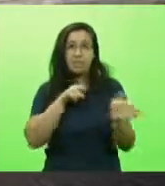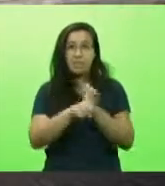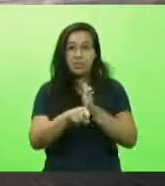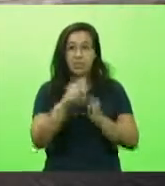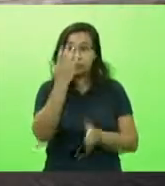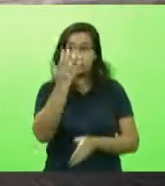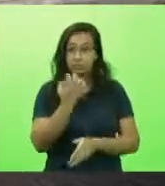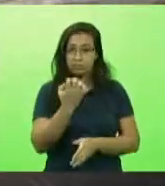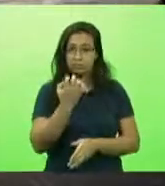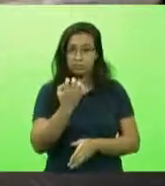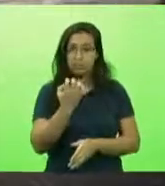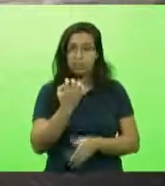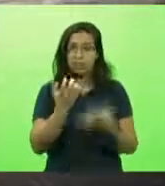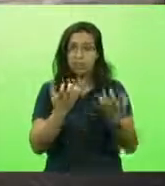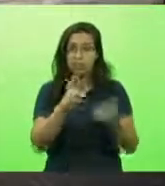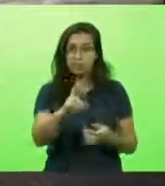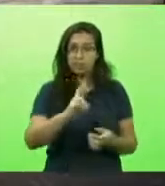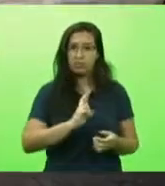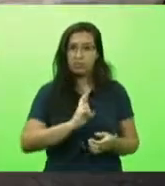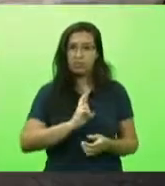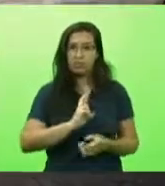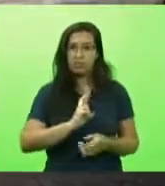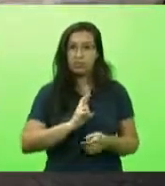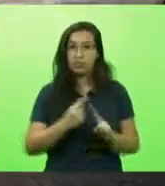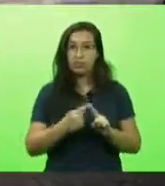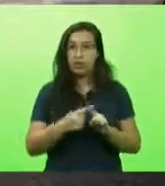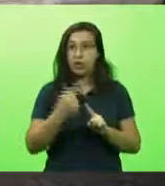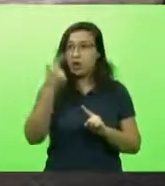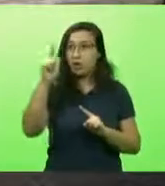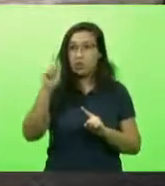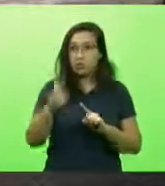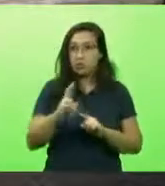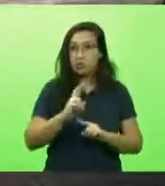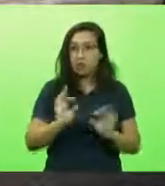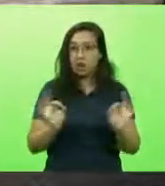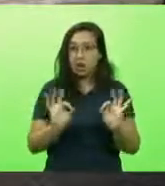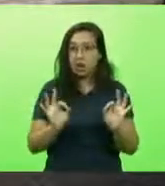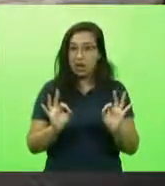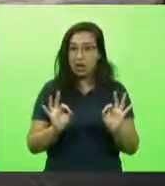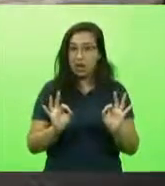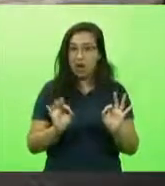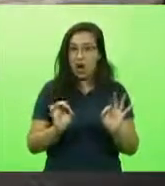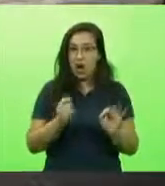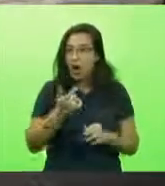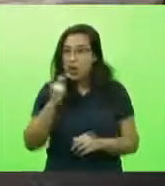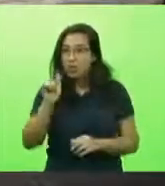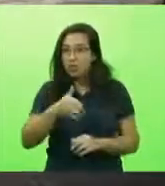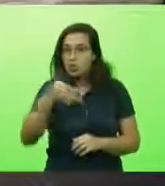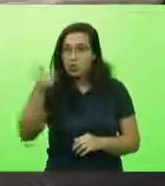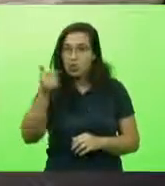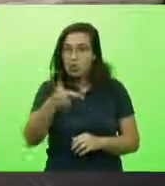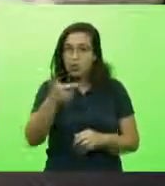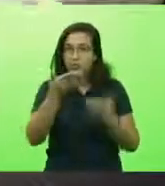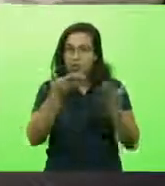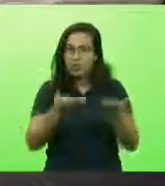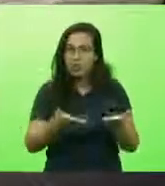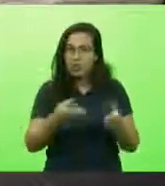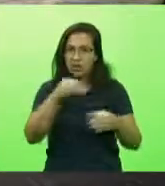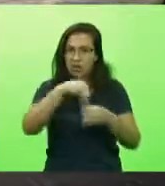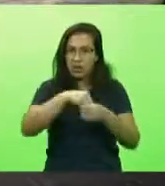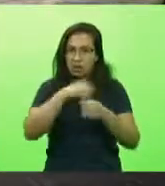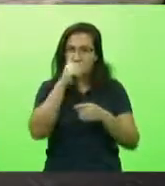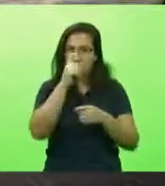questionamento, quero que alguém me responda porque ninguém conseguiu responder ainda. Não havia ninguém capacitado e competente no corpo